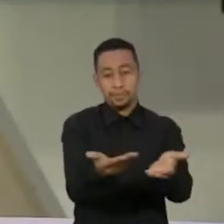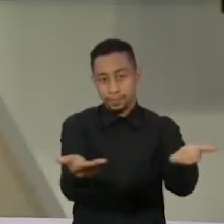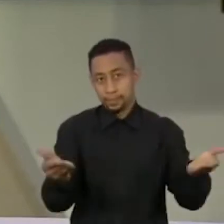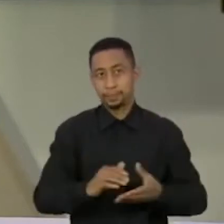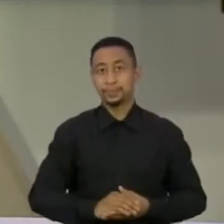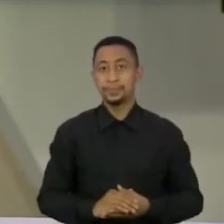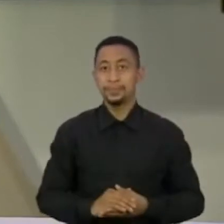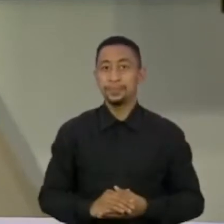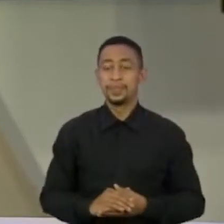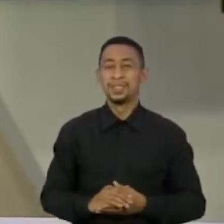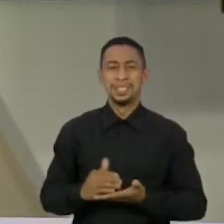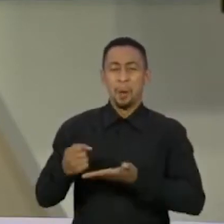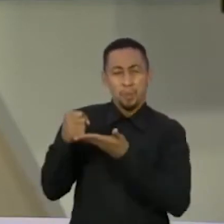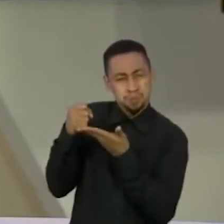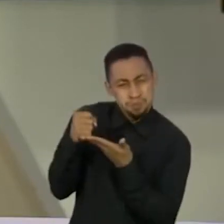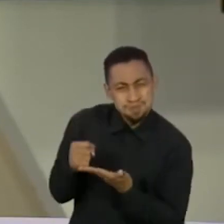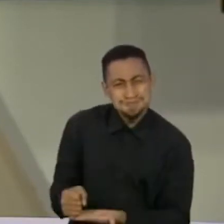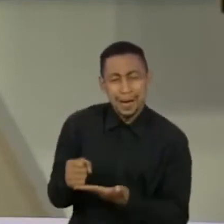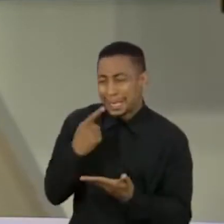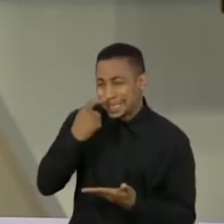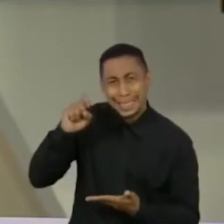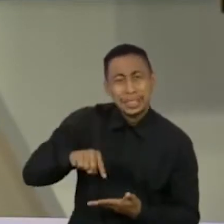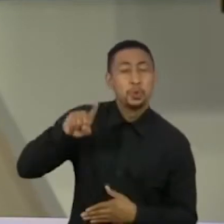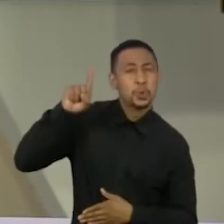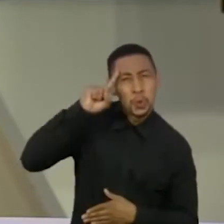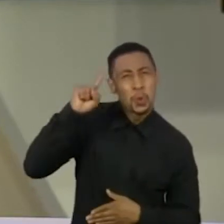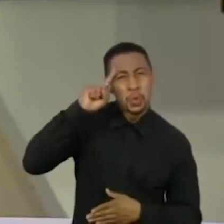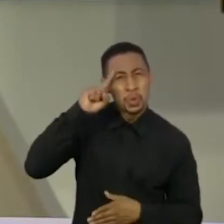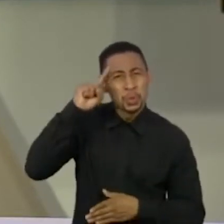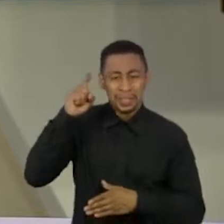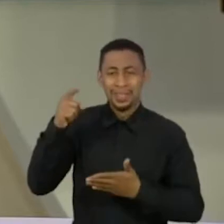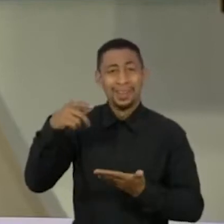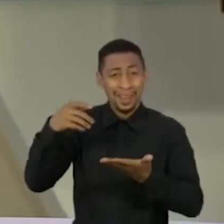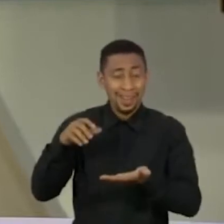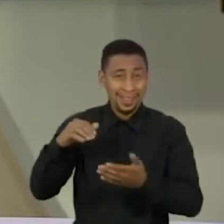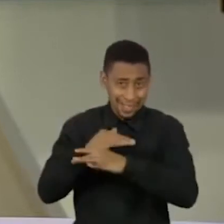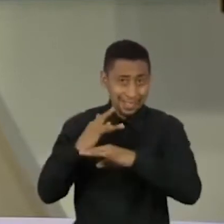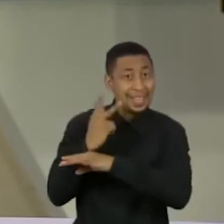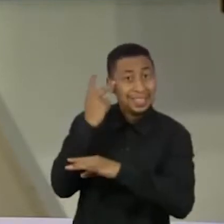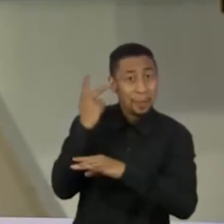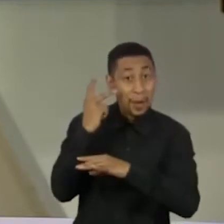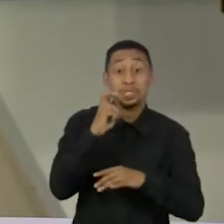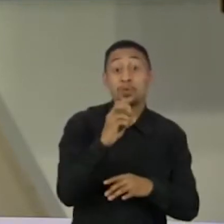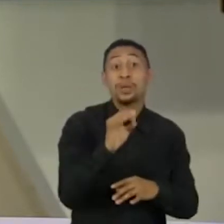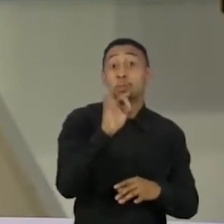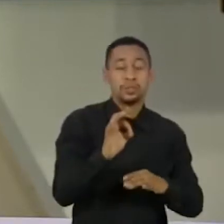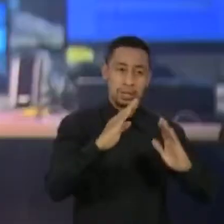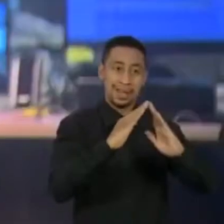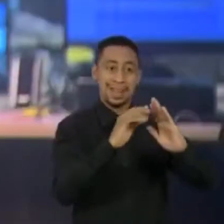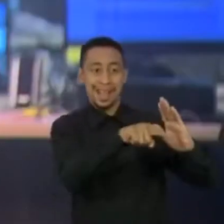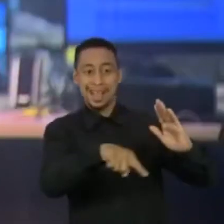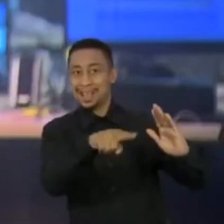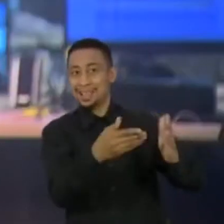Milhares de toneladas de lixo são coletadas todos os dias na cidade de São Paulo. Mais da metade vem de residências.